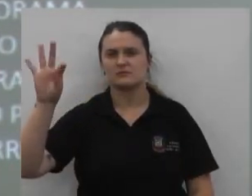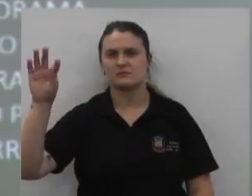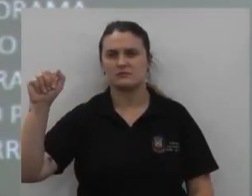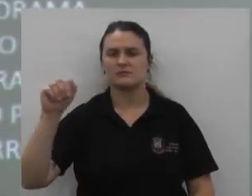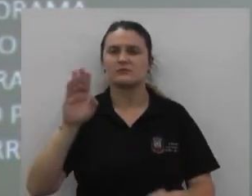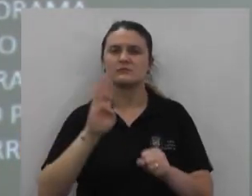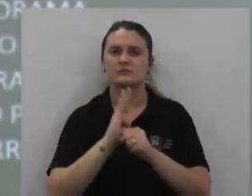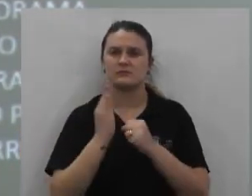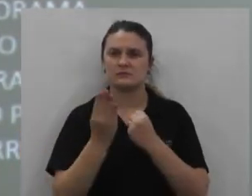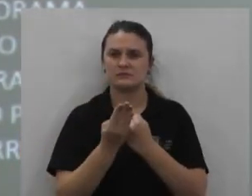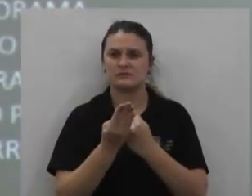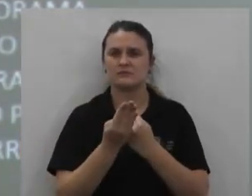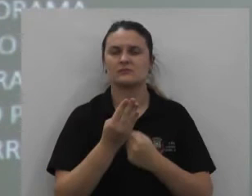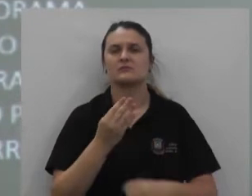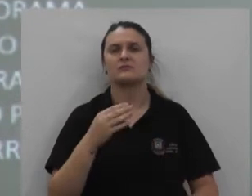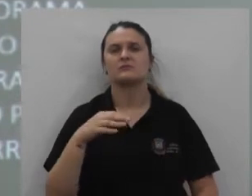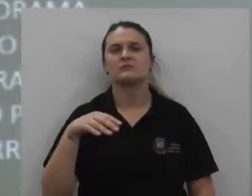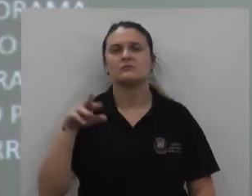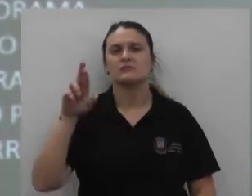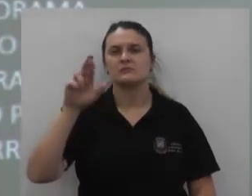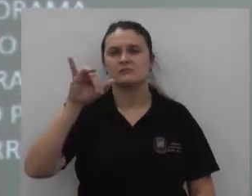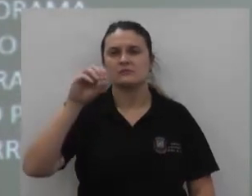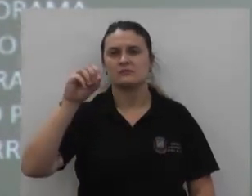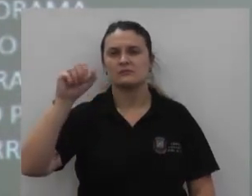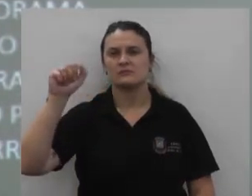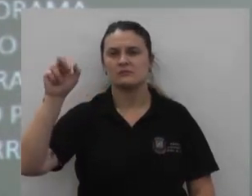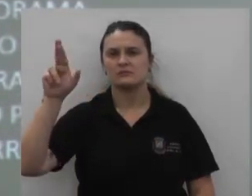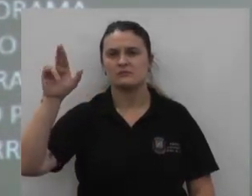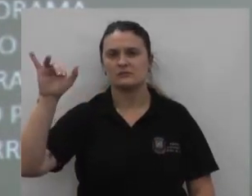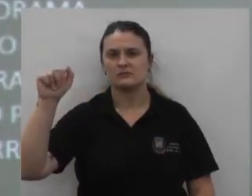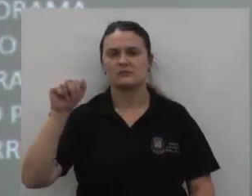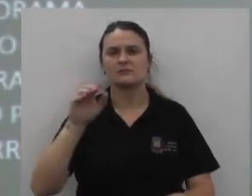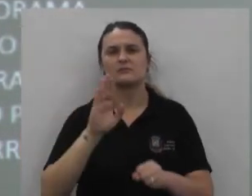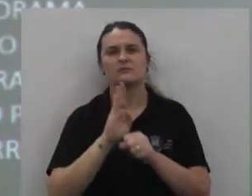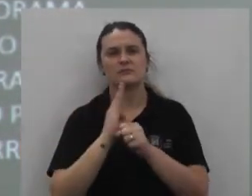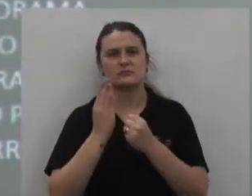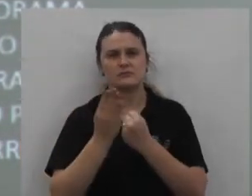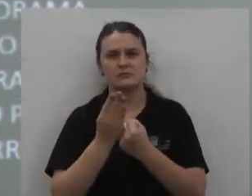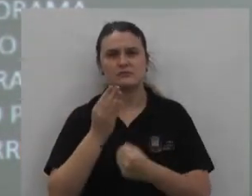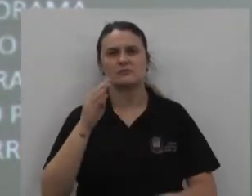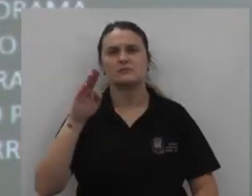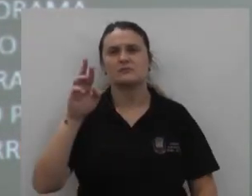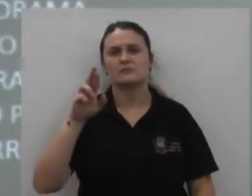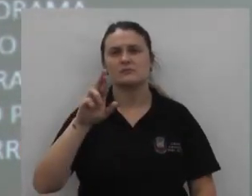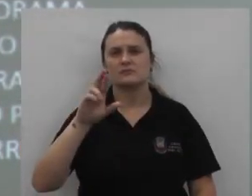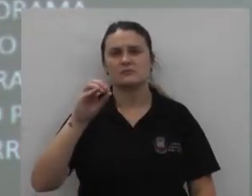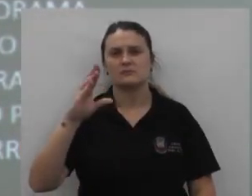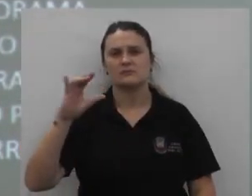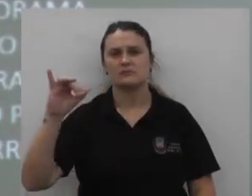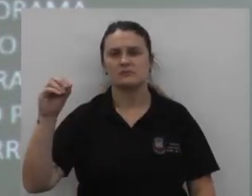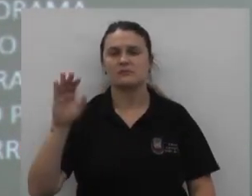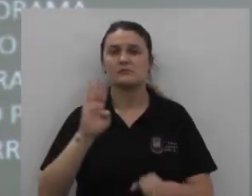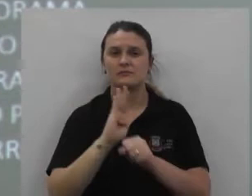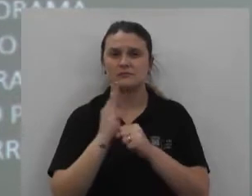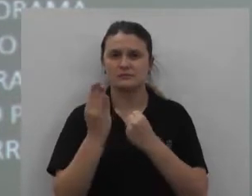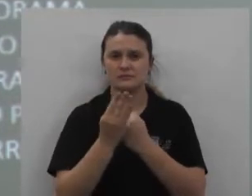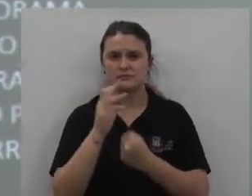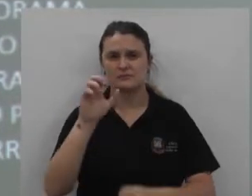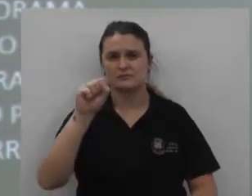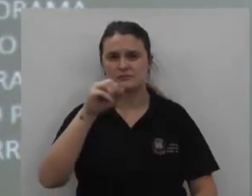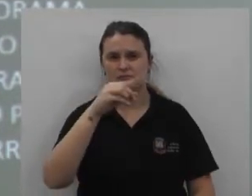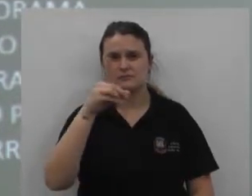Ruti Forte Bairro Ocil CMEI Odete Conte São Bernardo